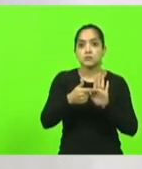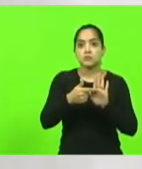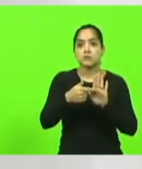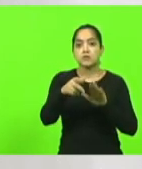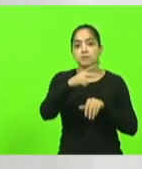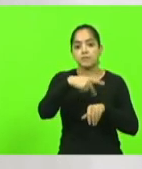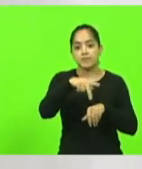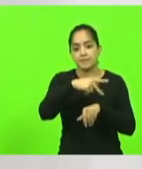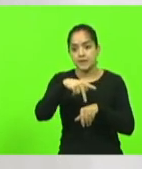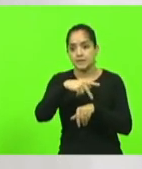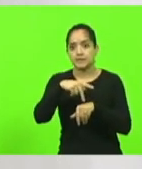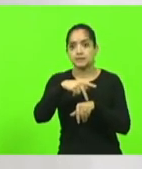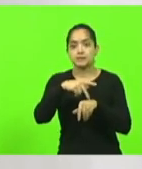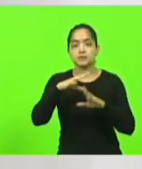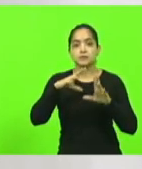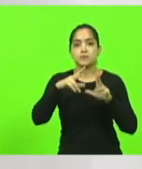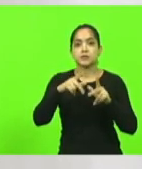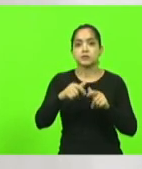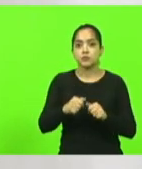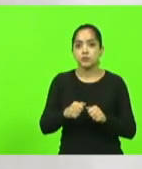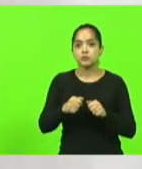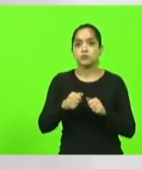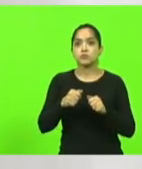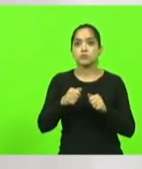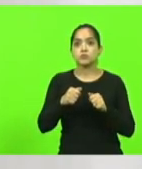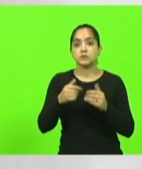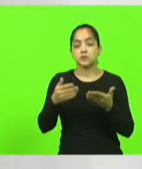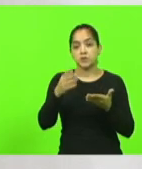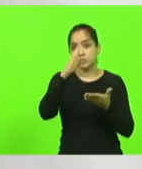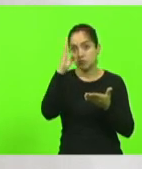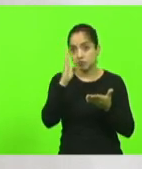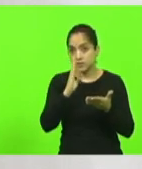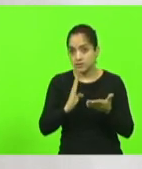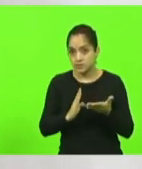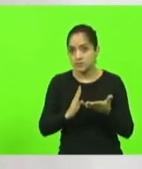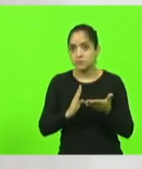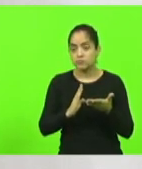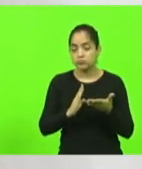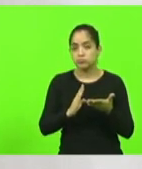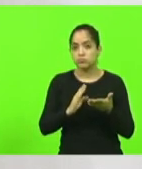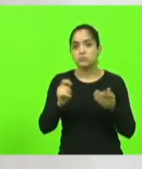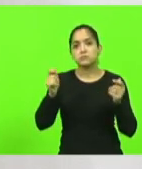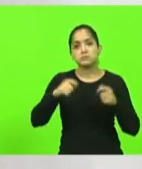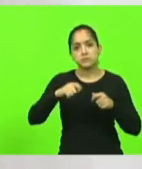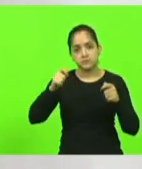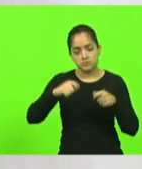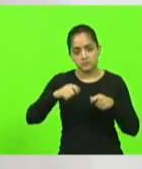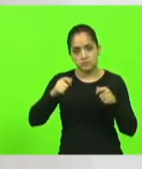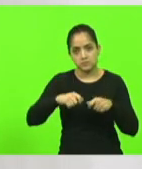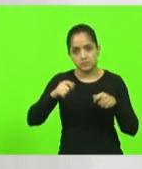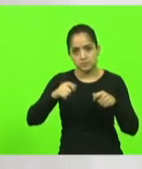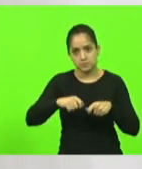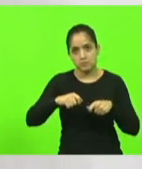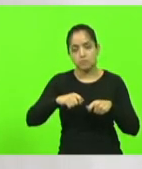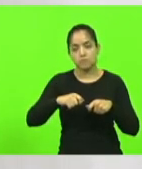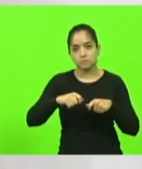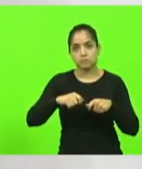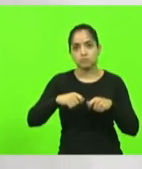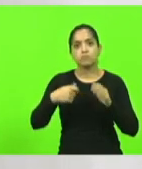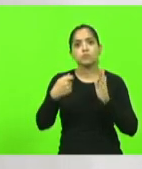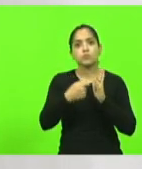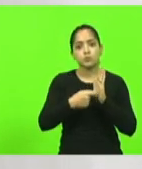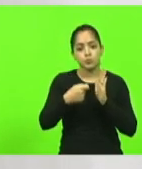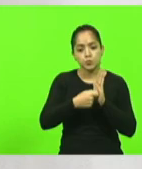e para todas as pessoas que o Brasil tem jeito. O Brasil luta por